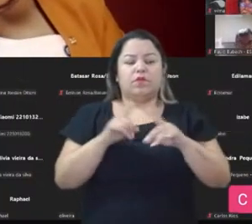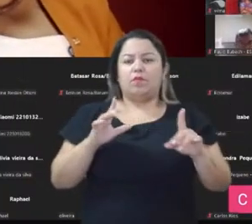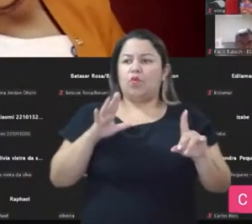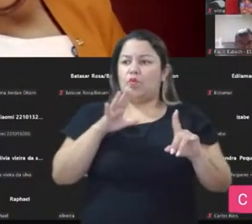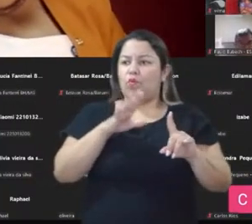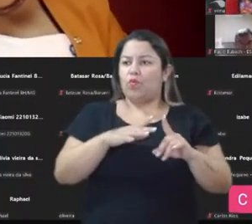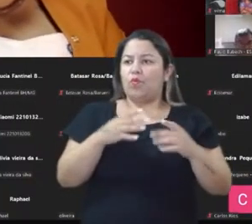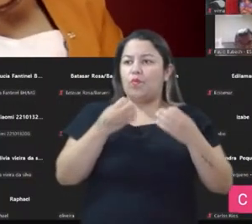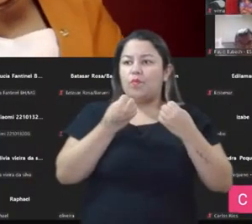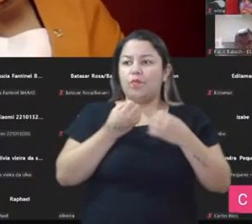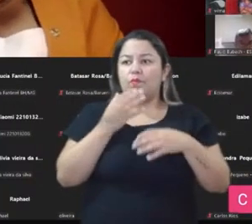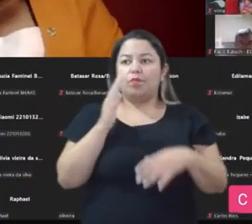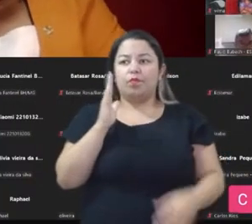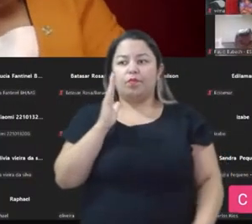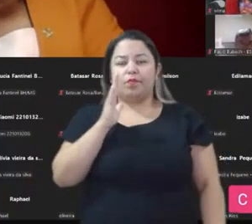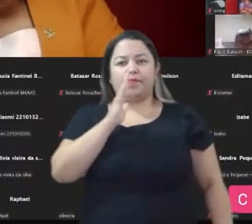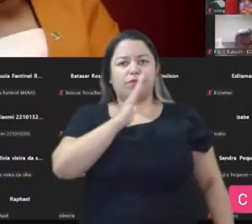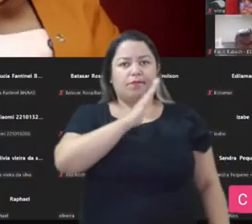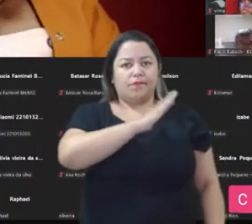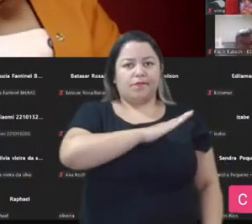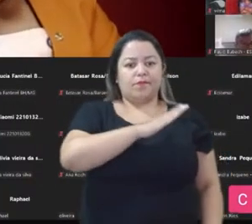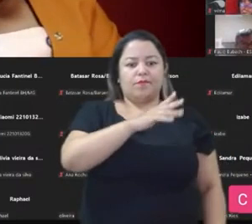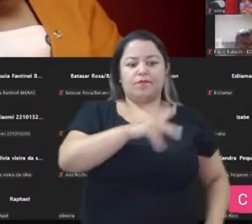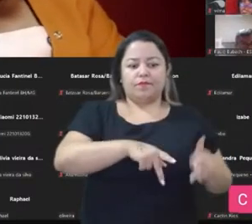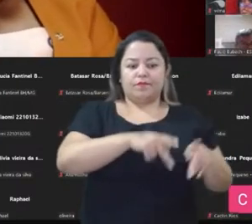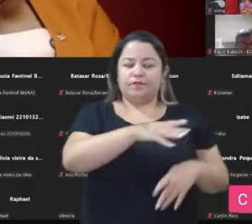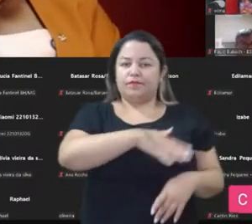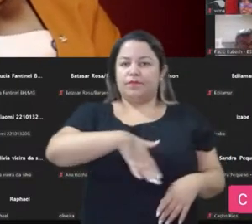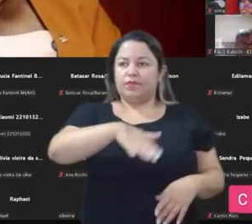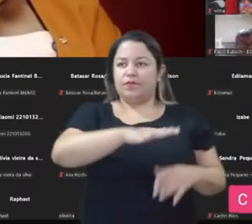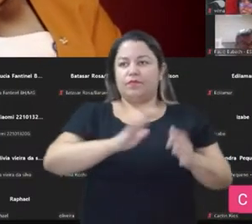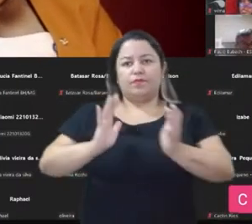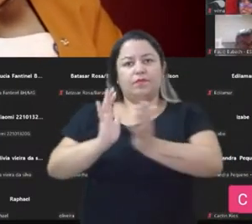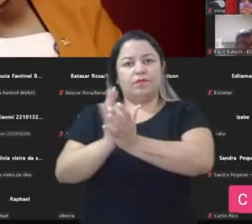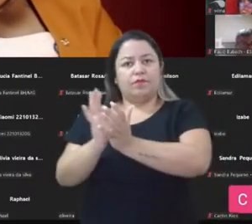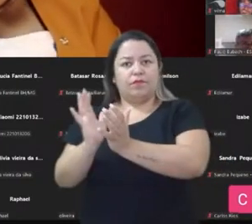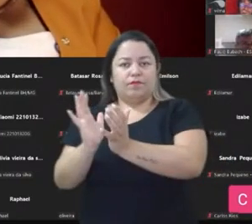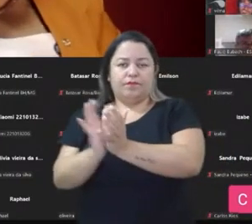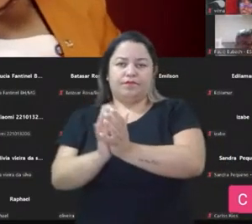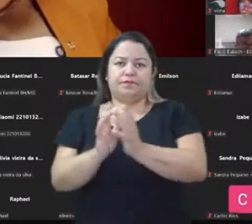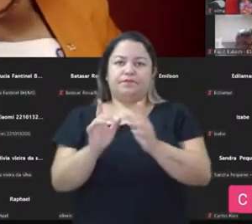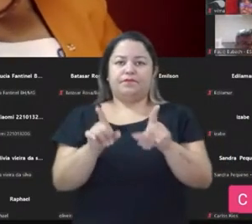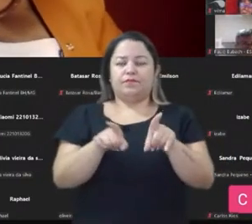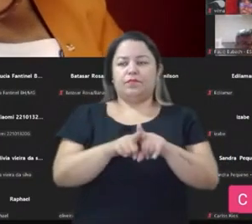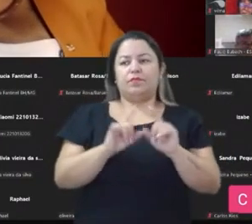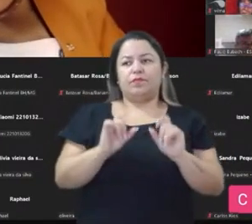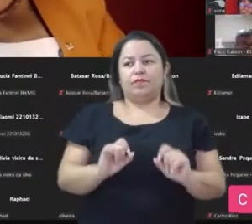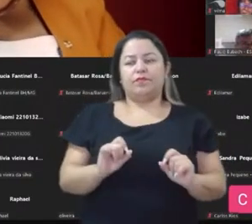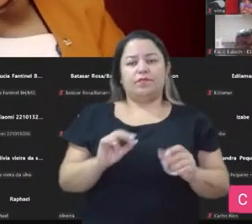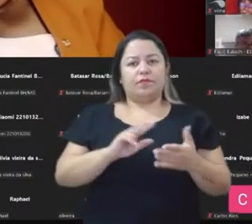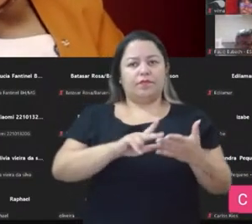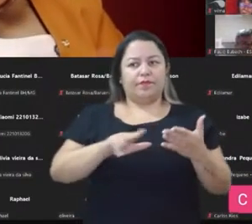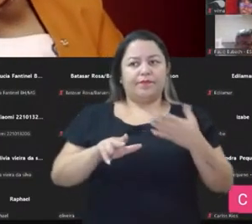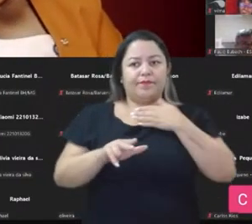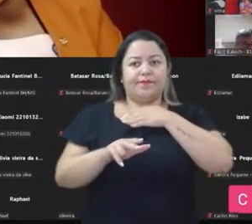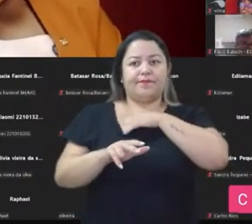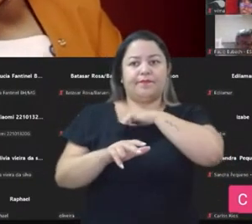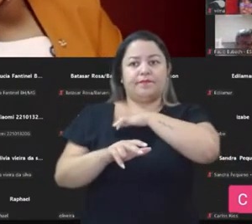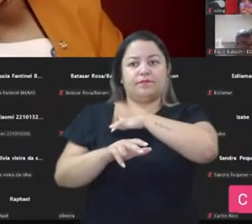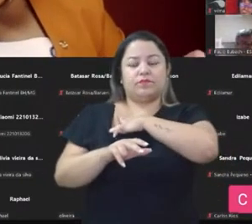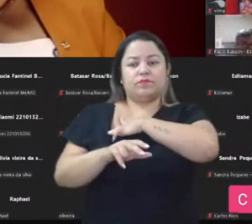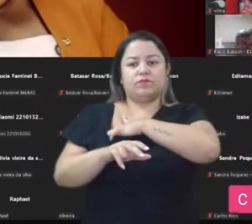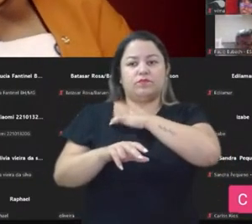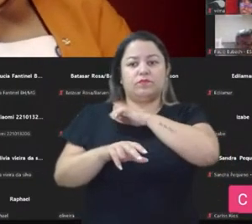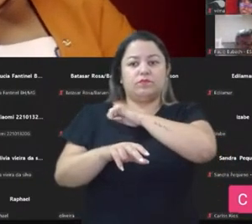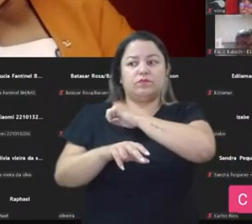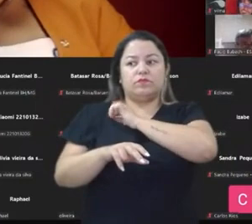entre o bem, que é o povo, e o mal, as elites, que está o tempo todo nos argumentos de ambos os polos utilizados